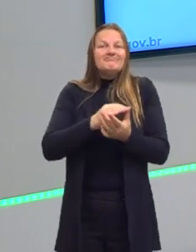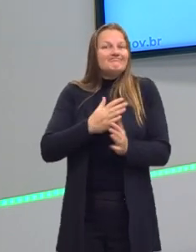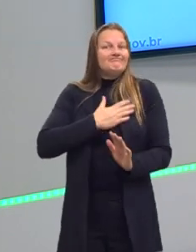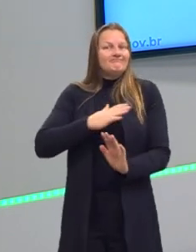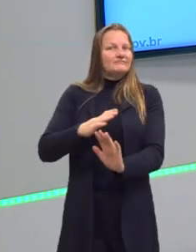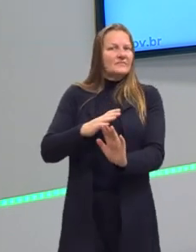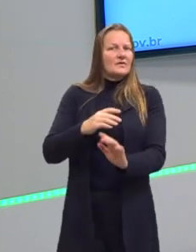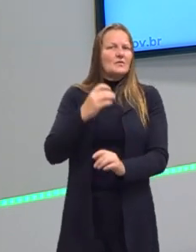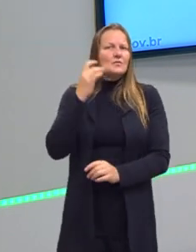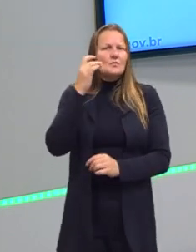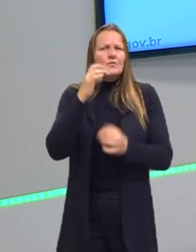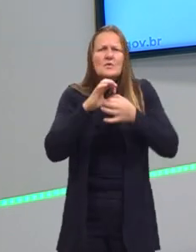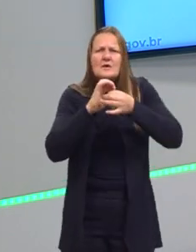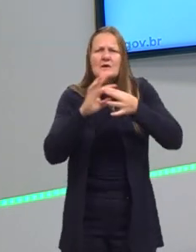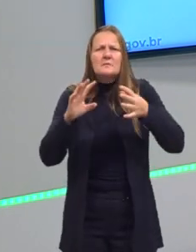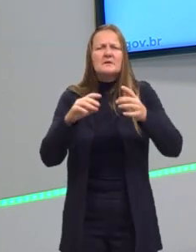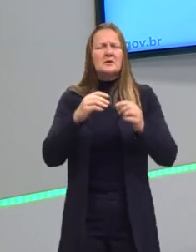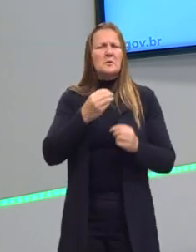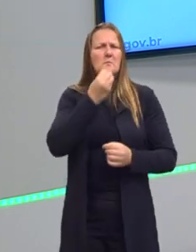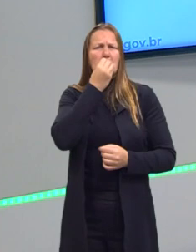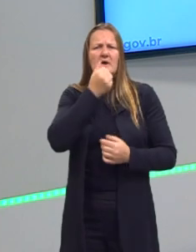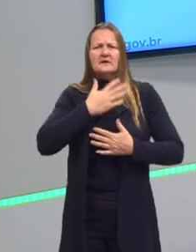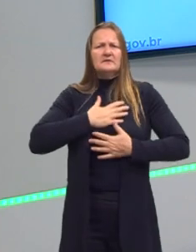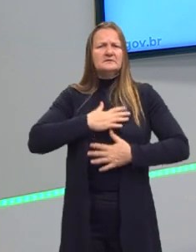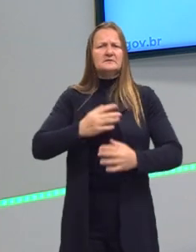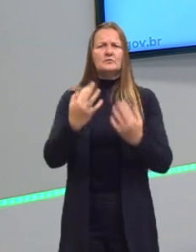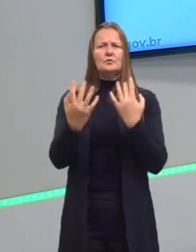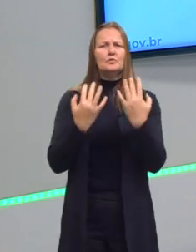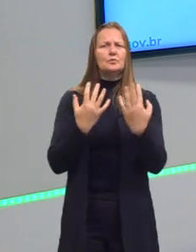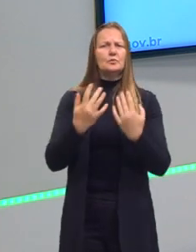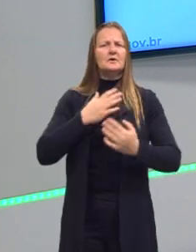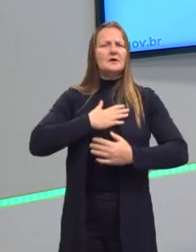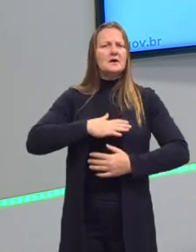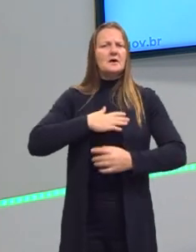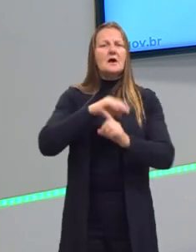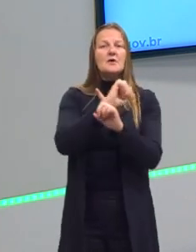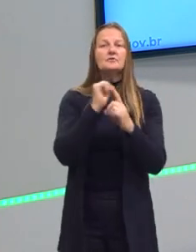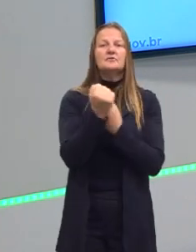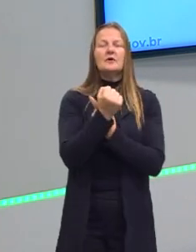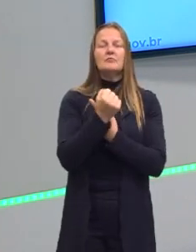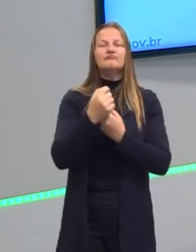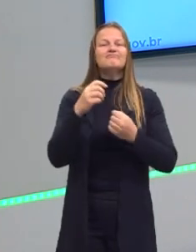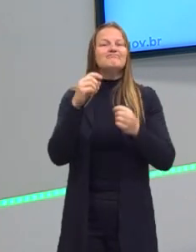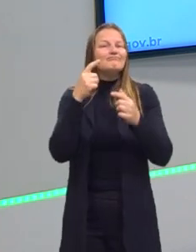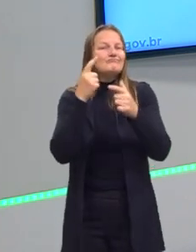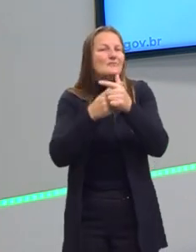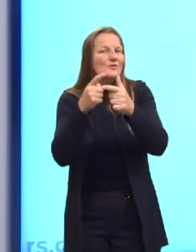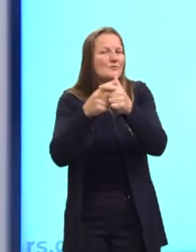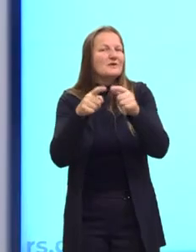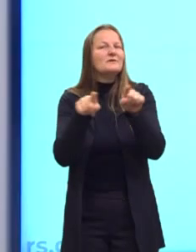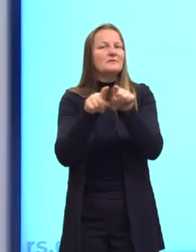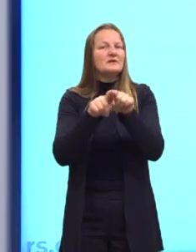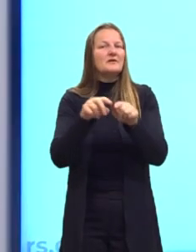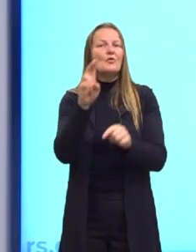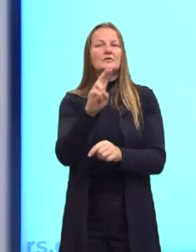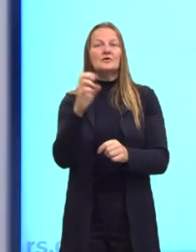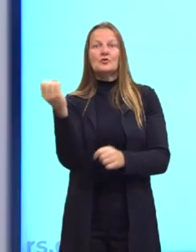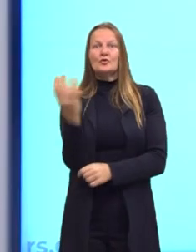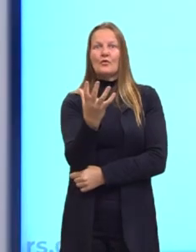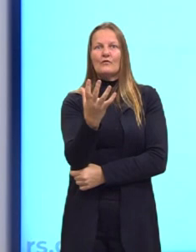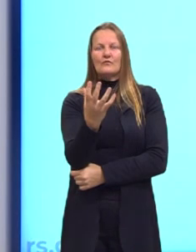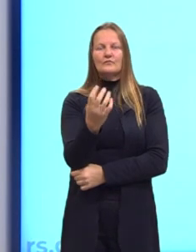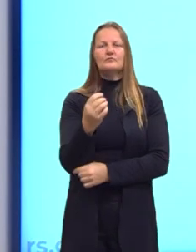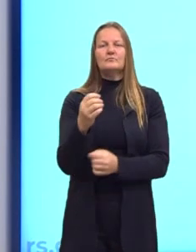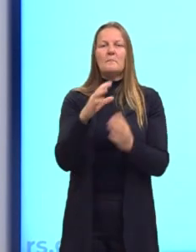e nem o estado do bem-estar social deixavam algumas brechas. Então, o que eles propõem? Propõem o utilitarismo. O que é o